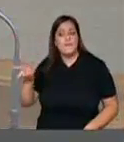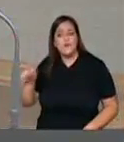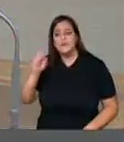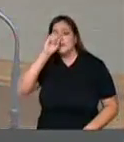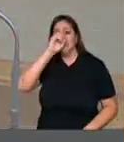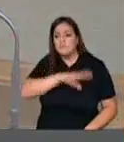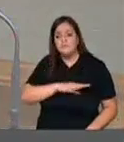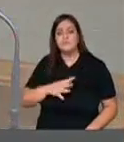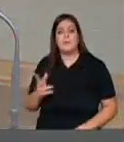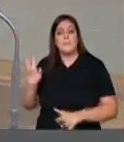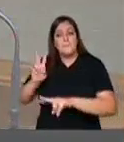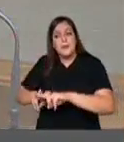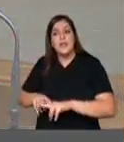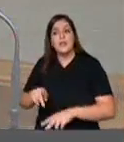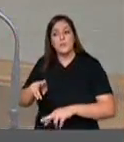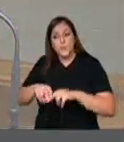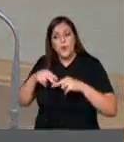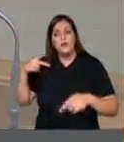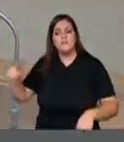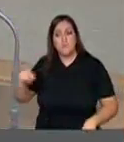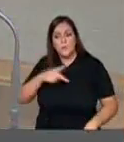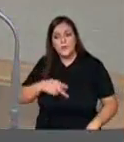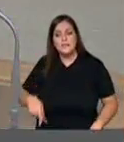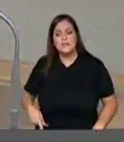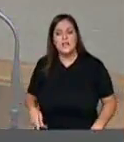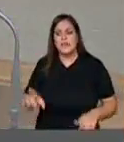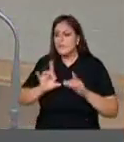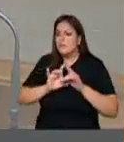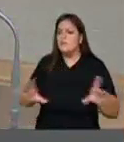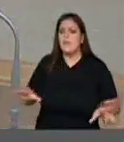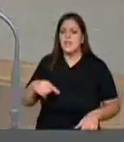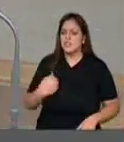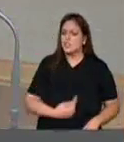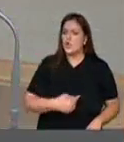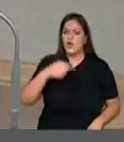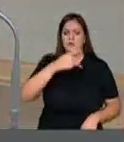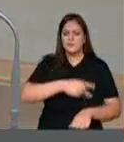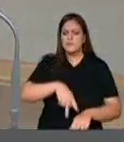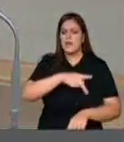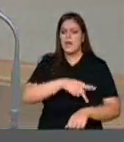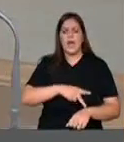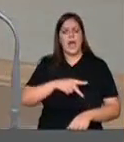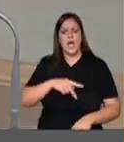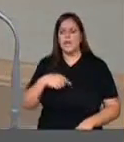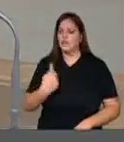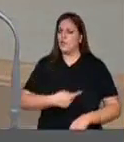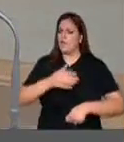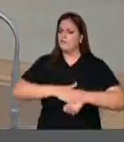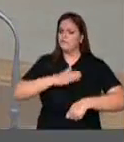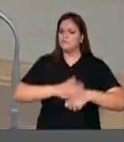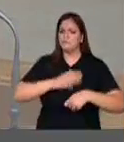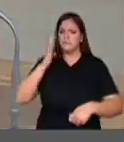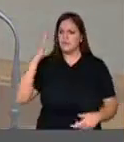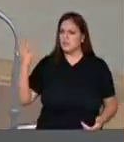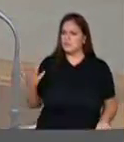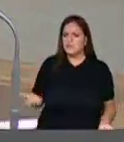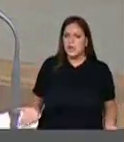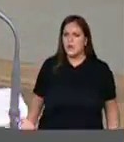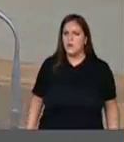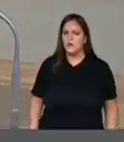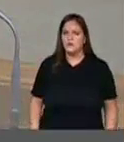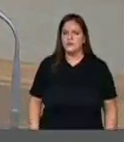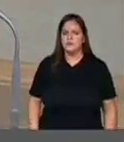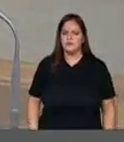por ordem do seu presidente e deixe que o nosso país tome conta de nós mesmos. Peço que se registre